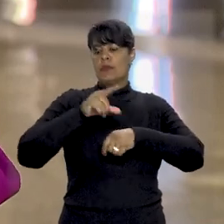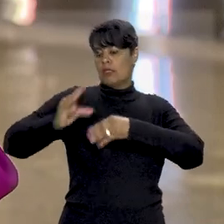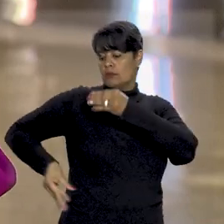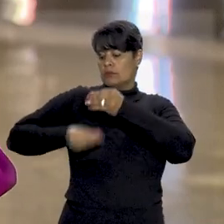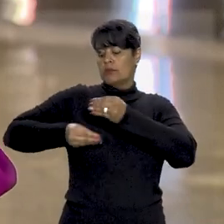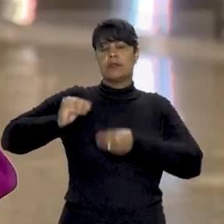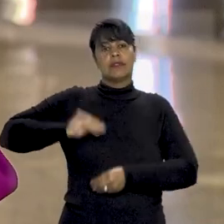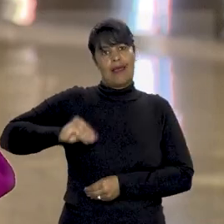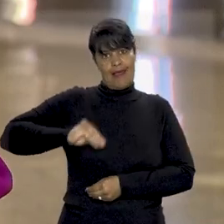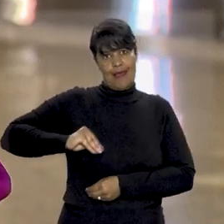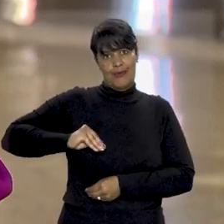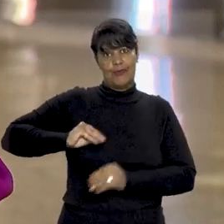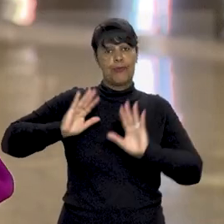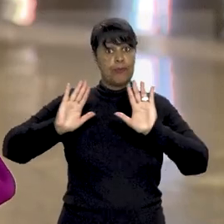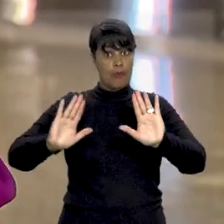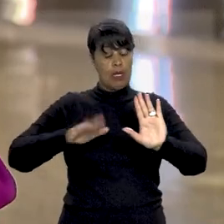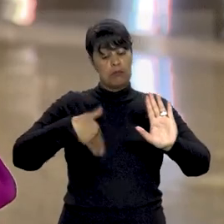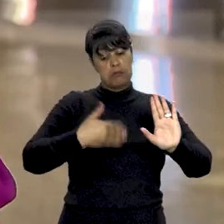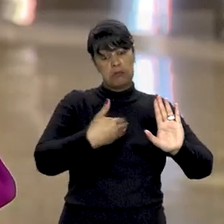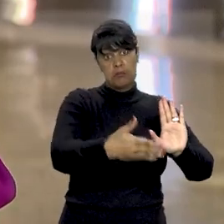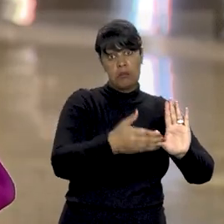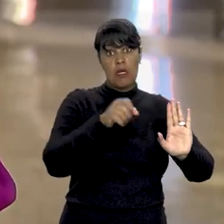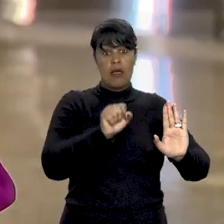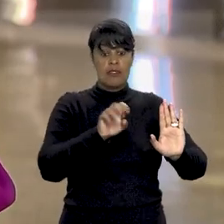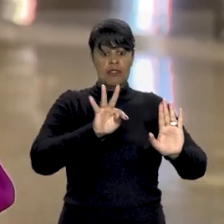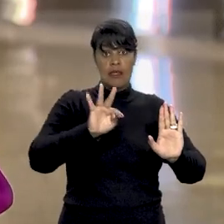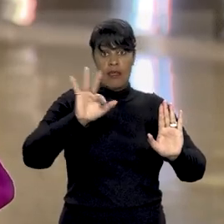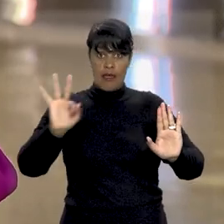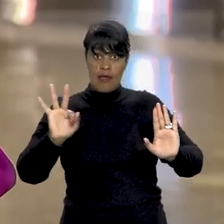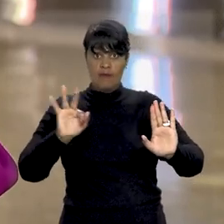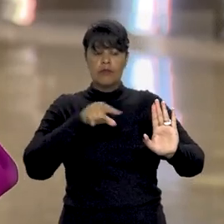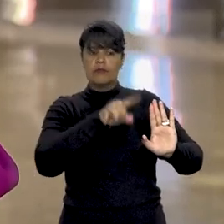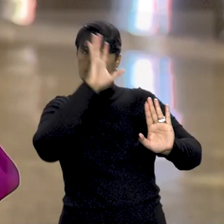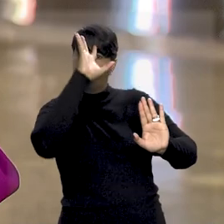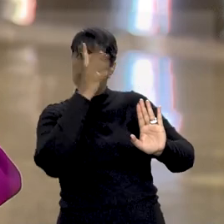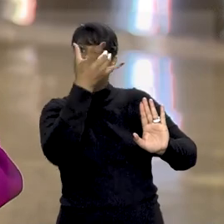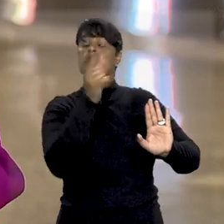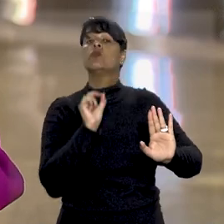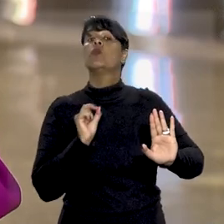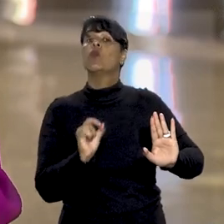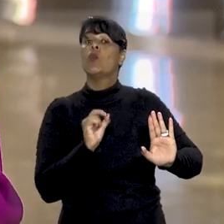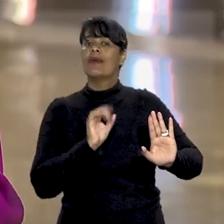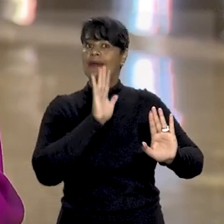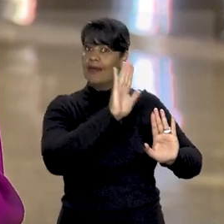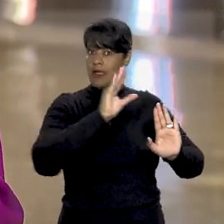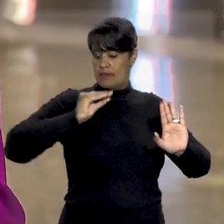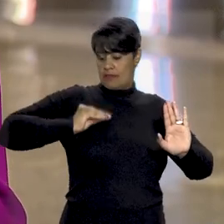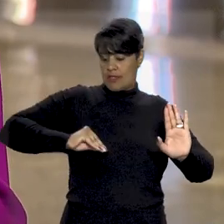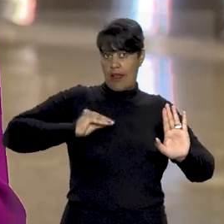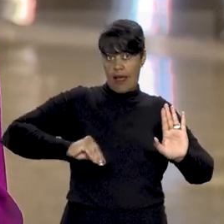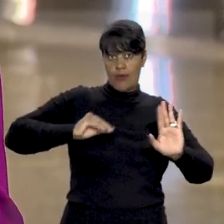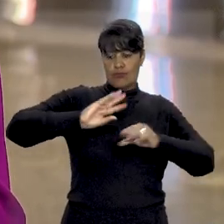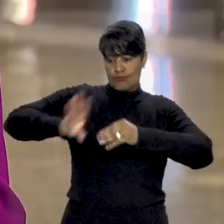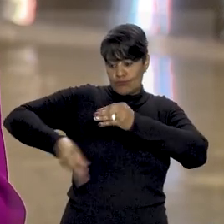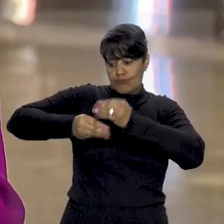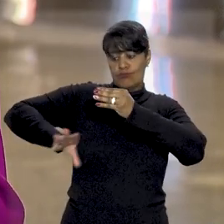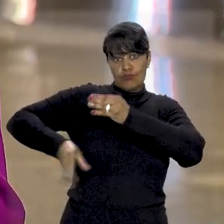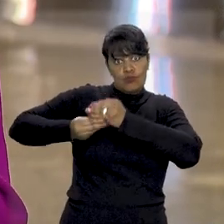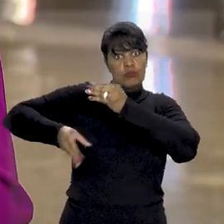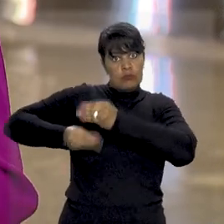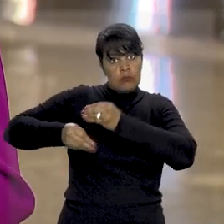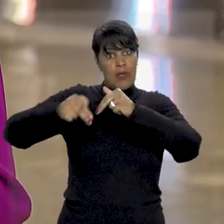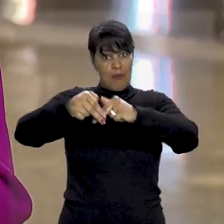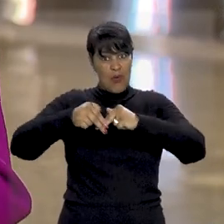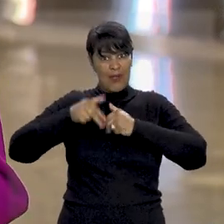Posteriormente, o Supremo Tribunal Federal entendeu que a acumulação remunerada de cargos, empregos e funções